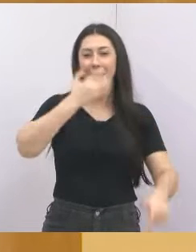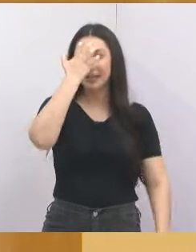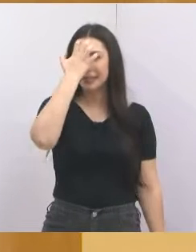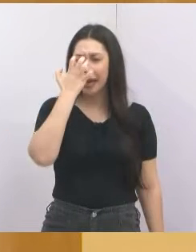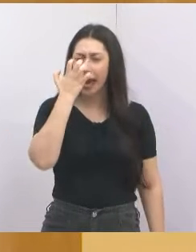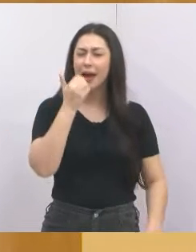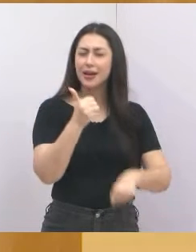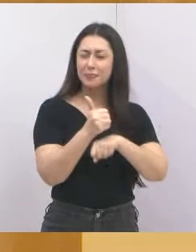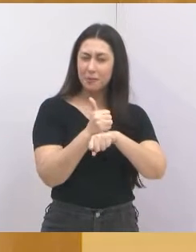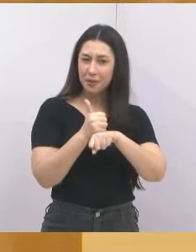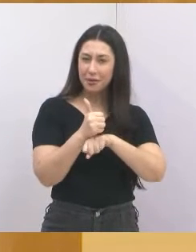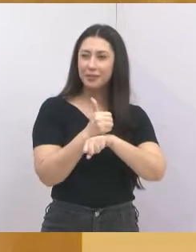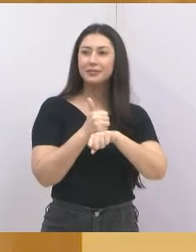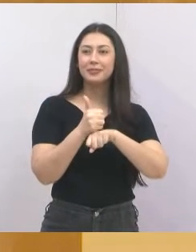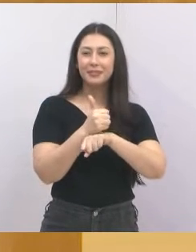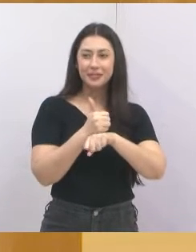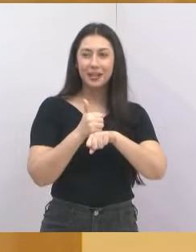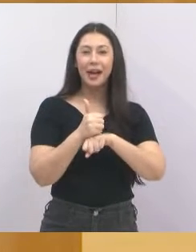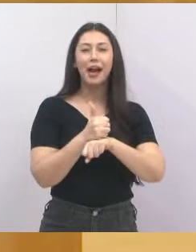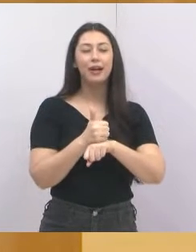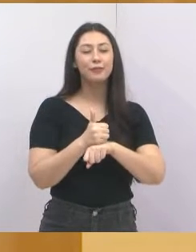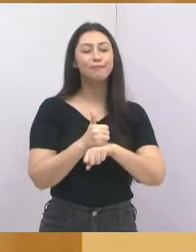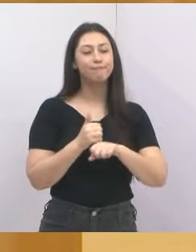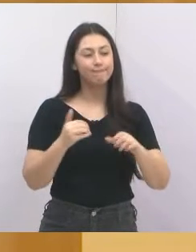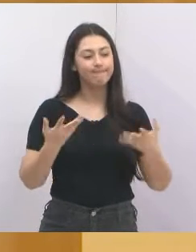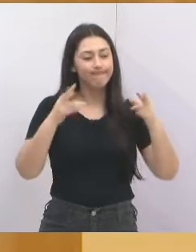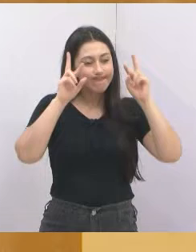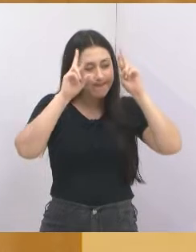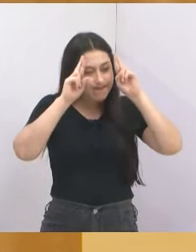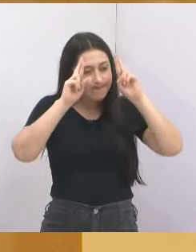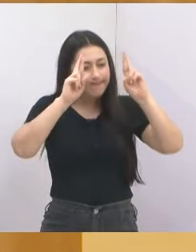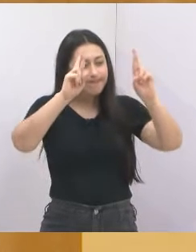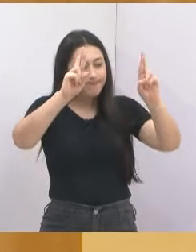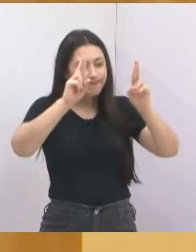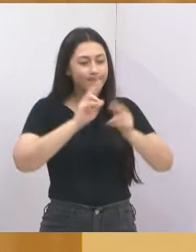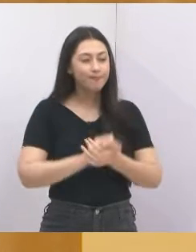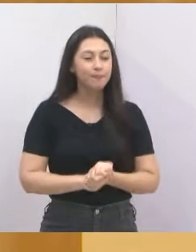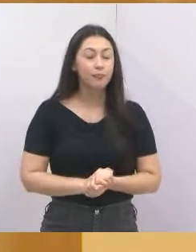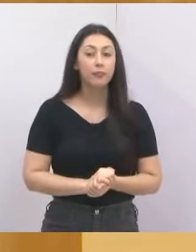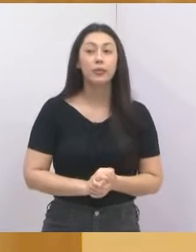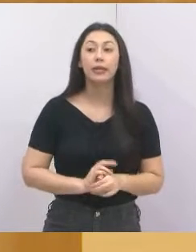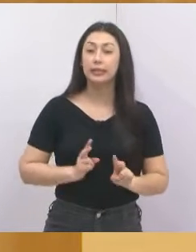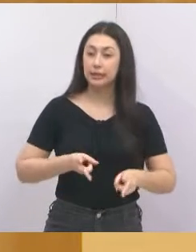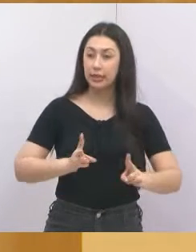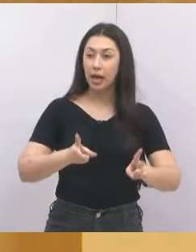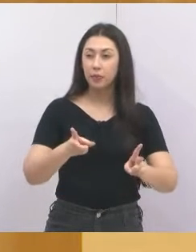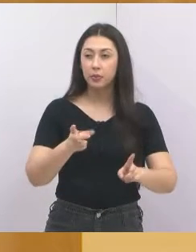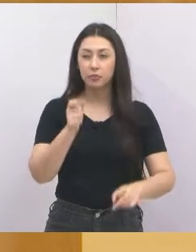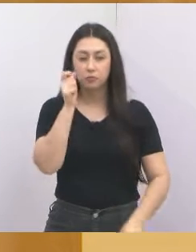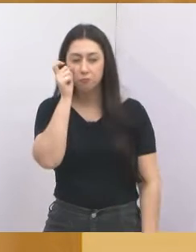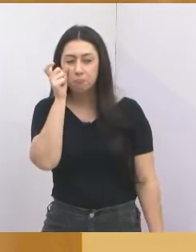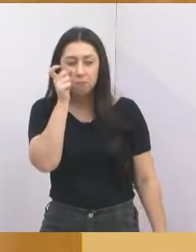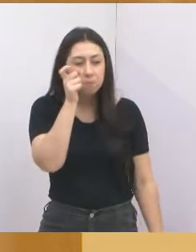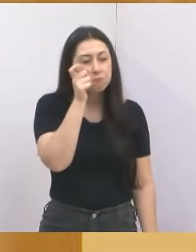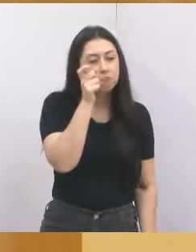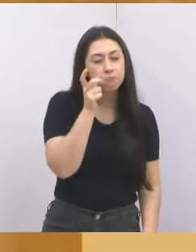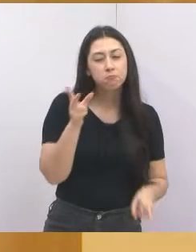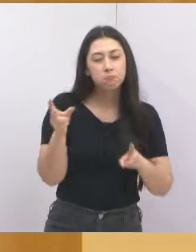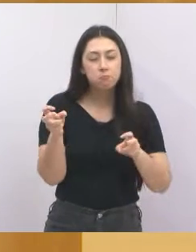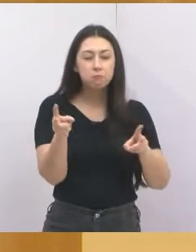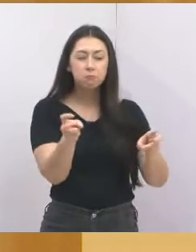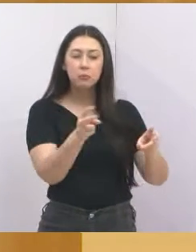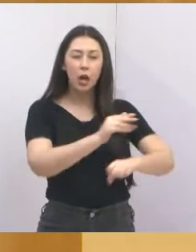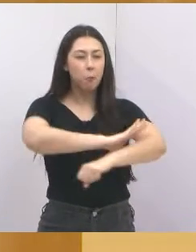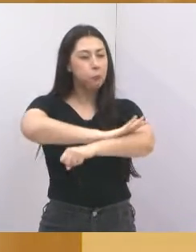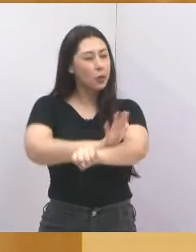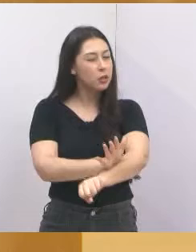profissionalismo, então do respeito que eu tenho por ela, e está sempre olhando aí na cidade também, para não acontecer esse